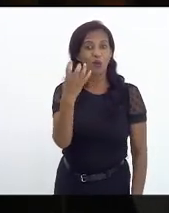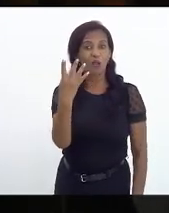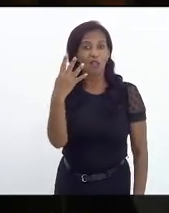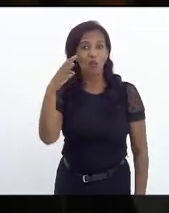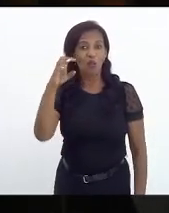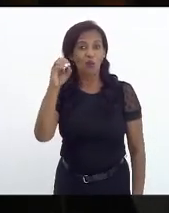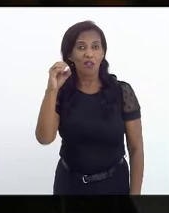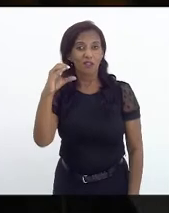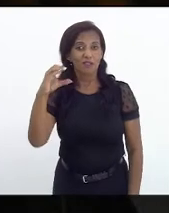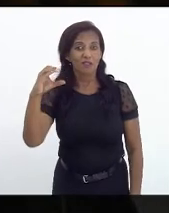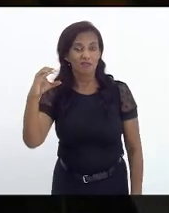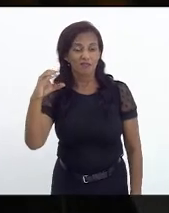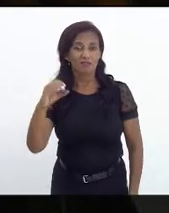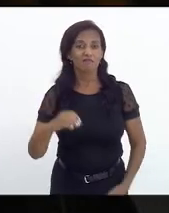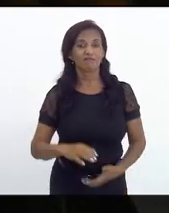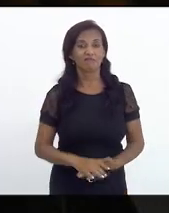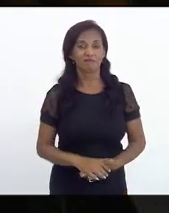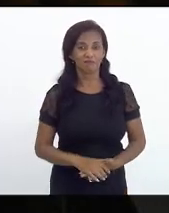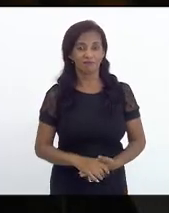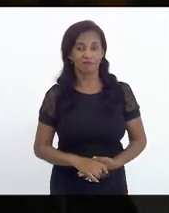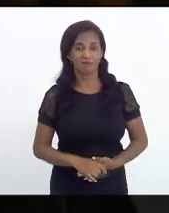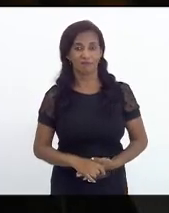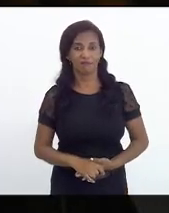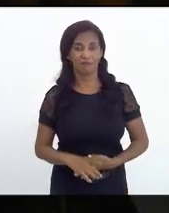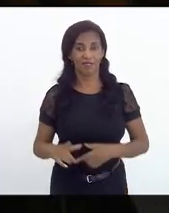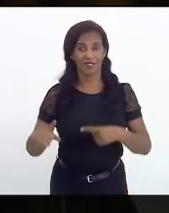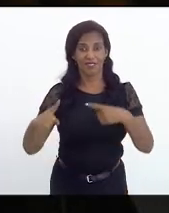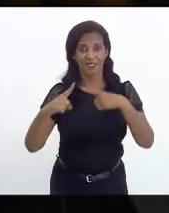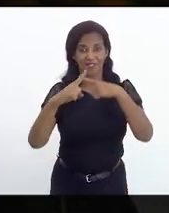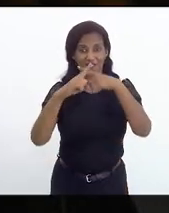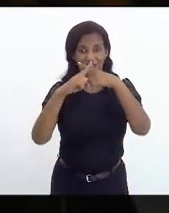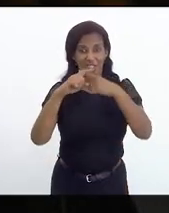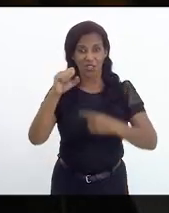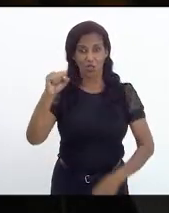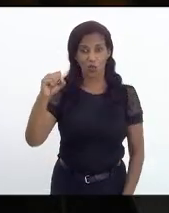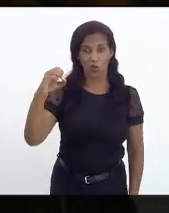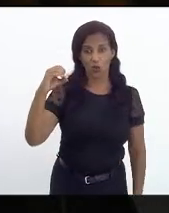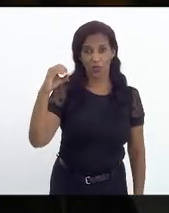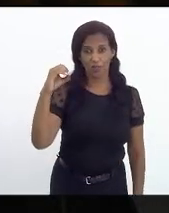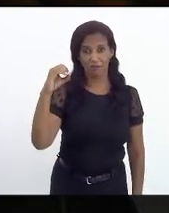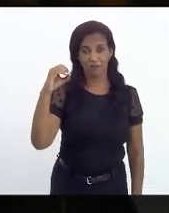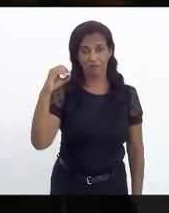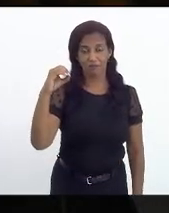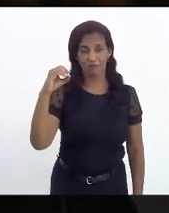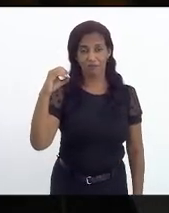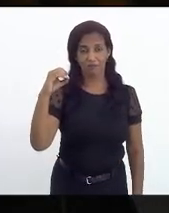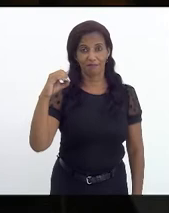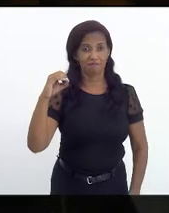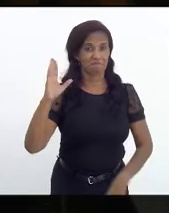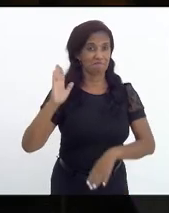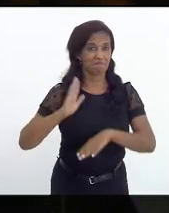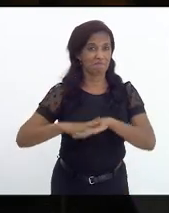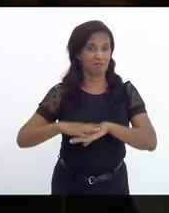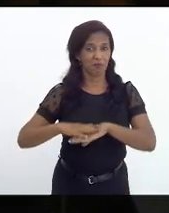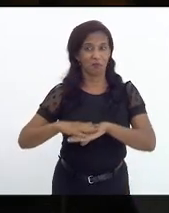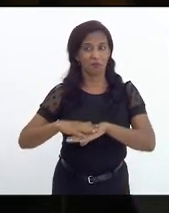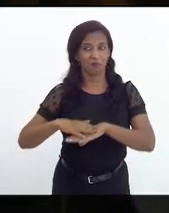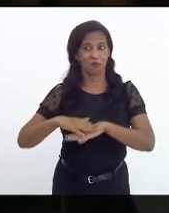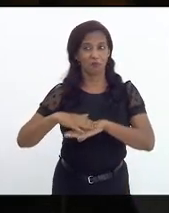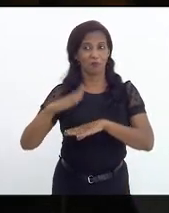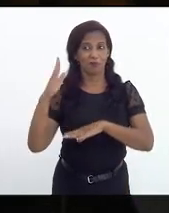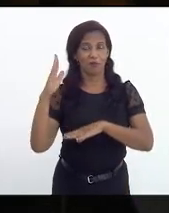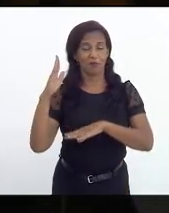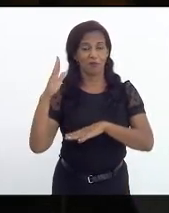5,40 vezes 80 dá mais, o